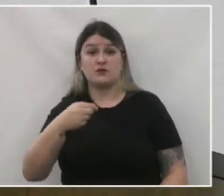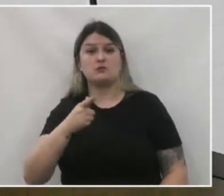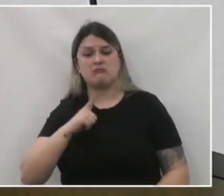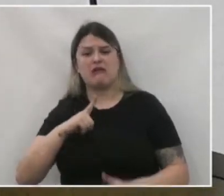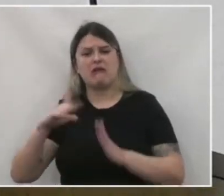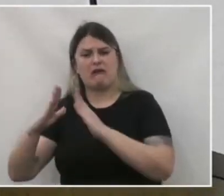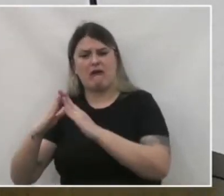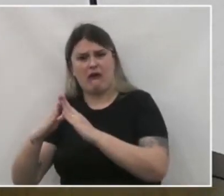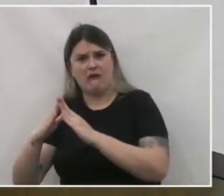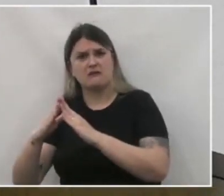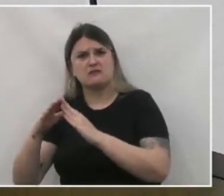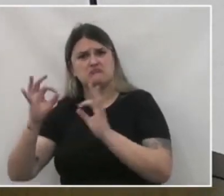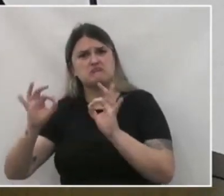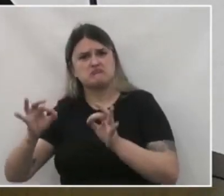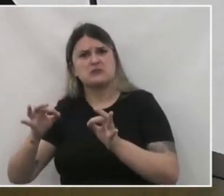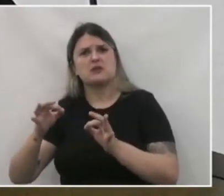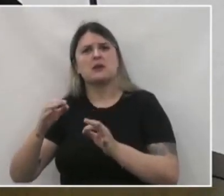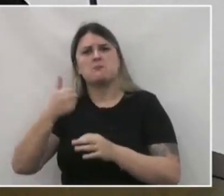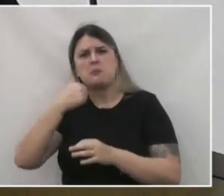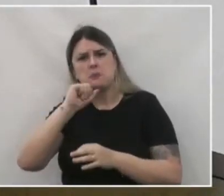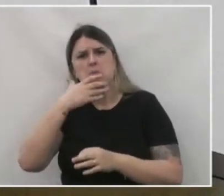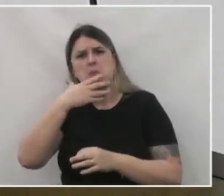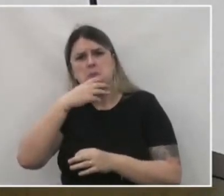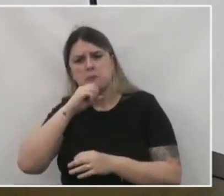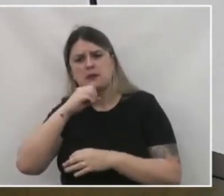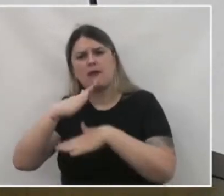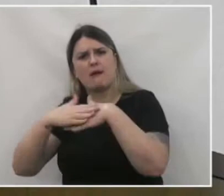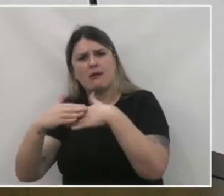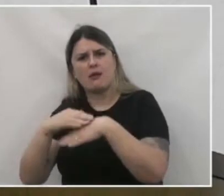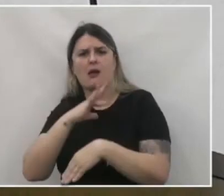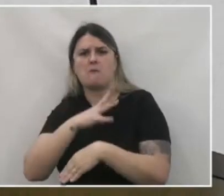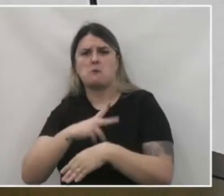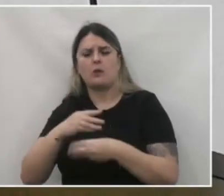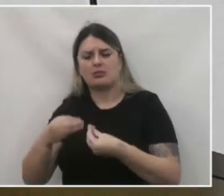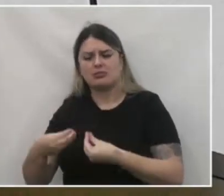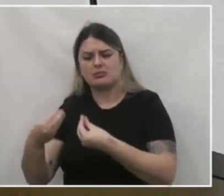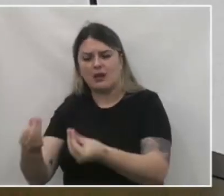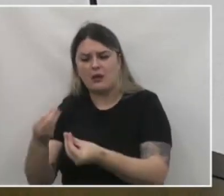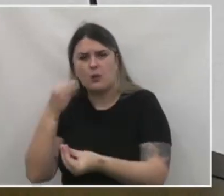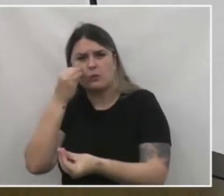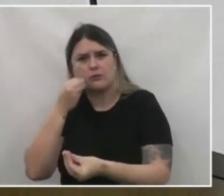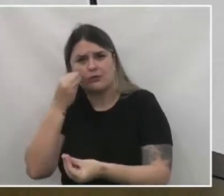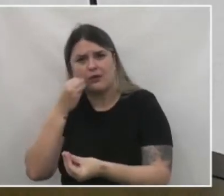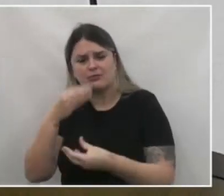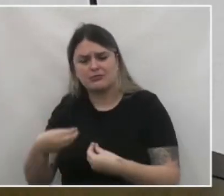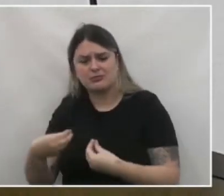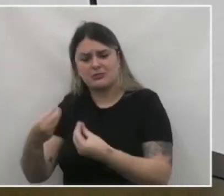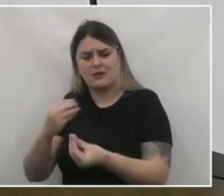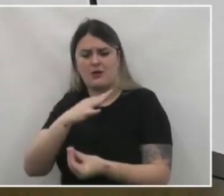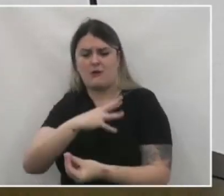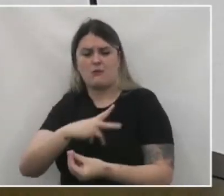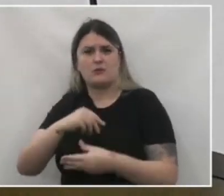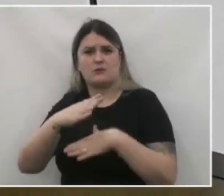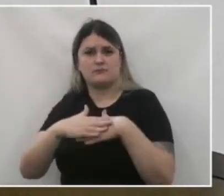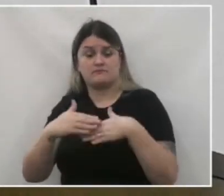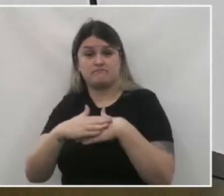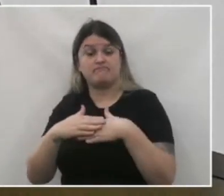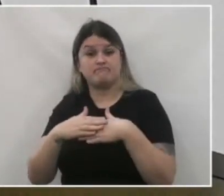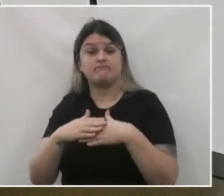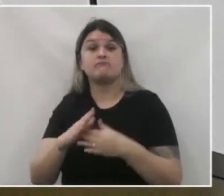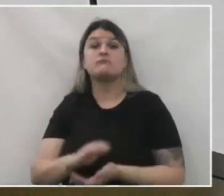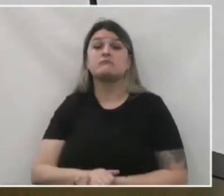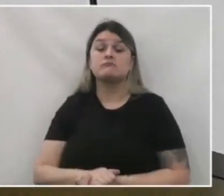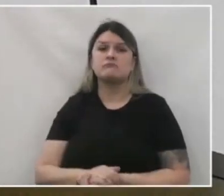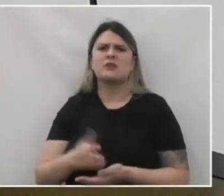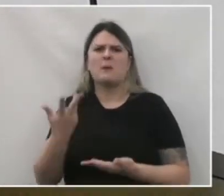com pais carinhosos e responsáveis, ofertando condições de vida, proporcionando amor e carinho. E é a partir do